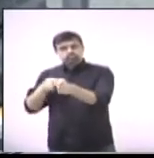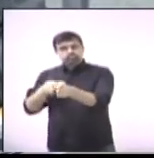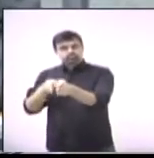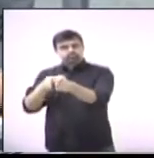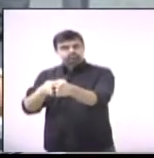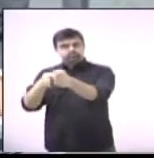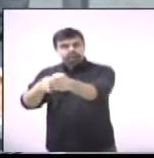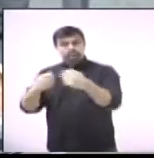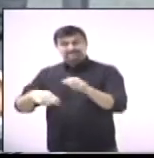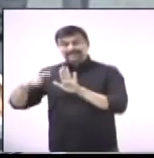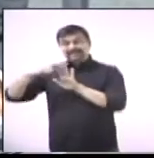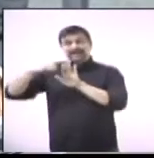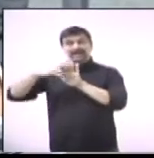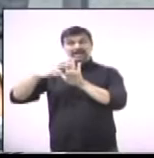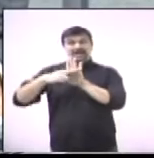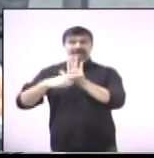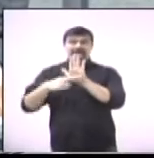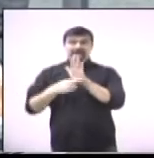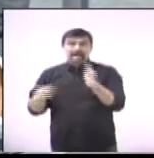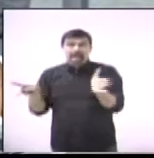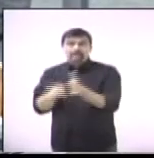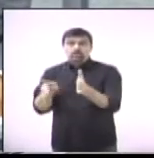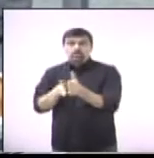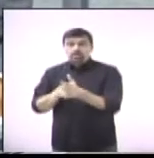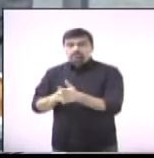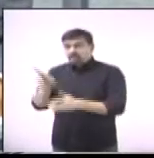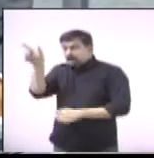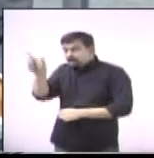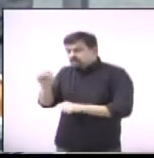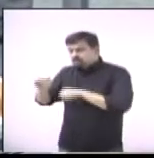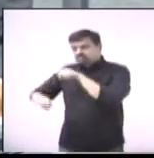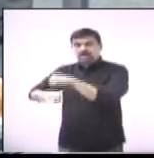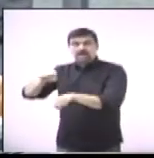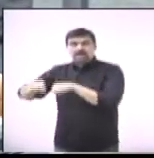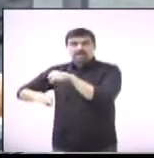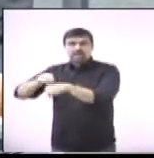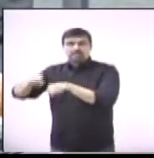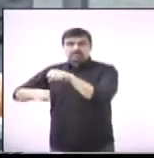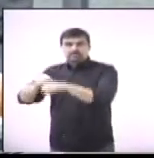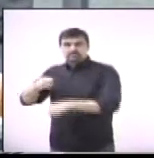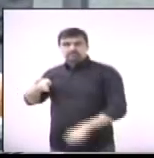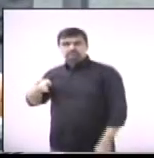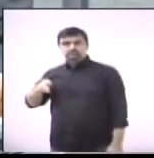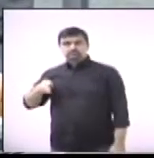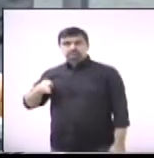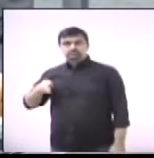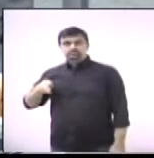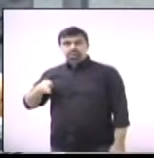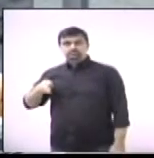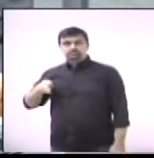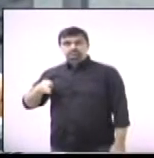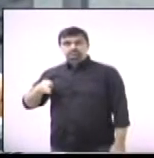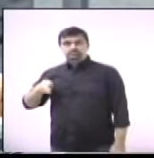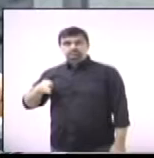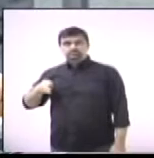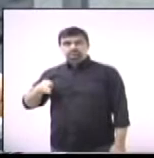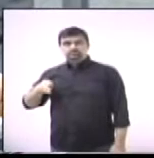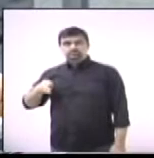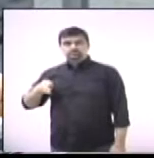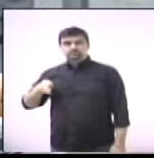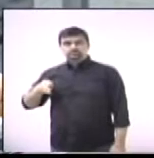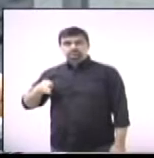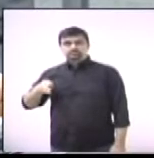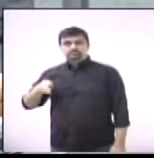ciclovia regularizado de acordo com a legislação, enquanto todas as outras cidades têm investido muito nessa área